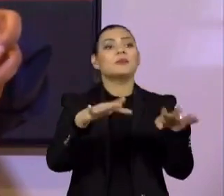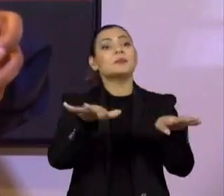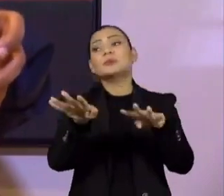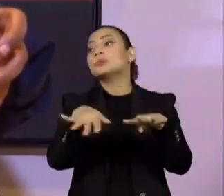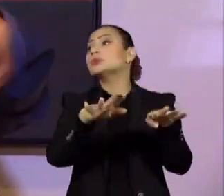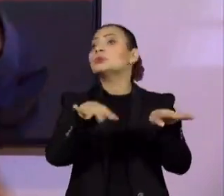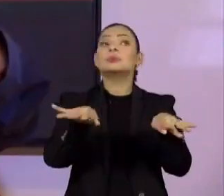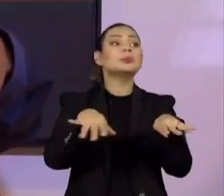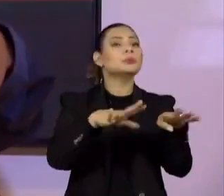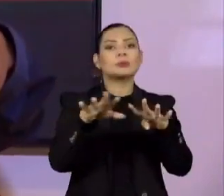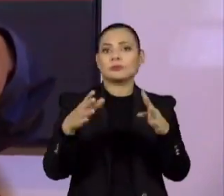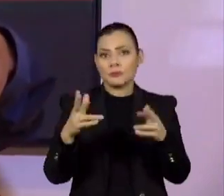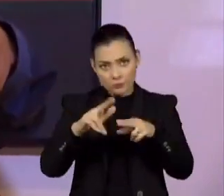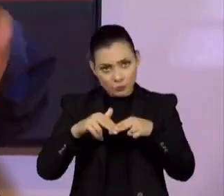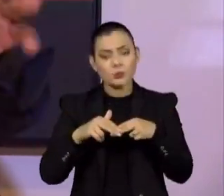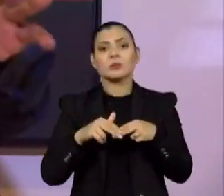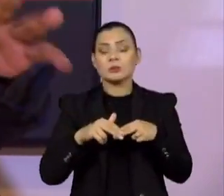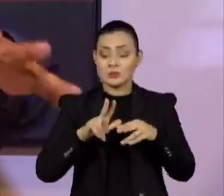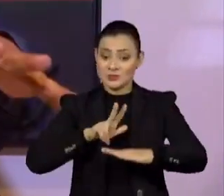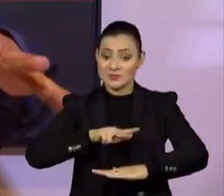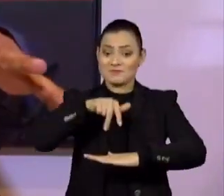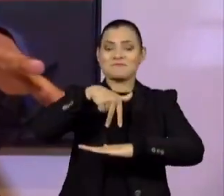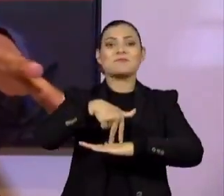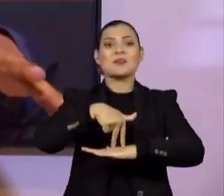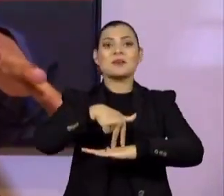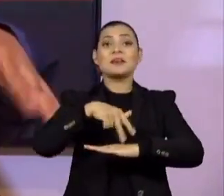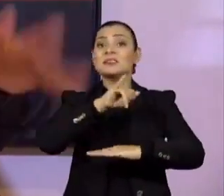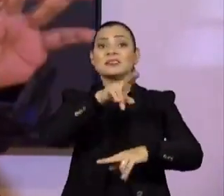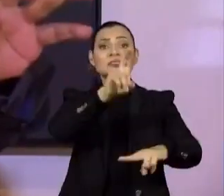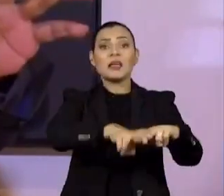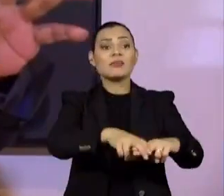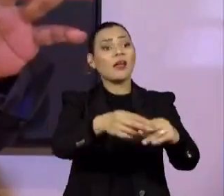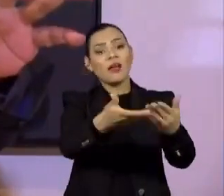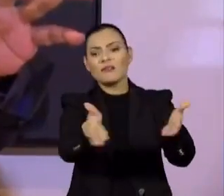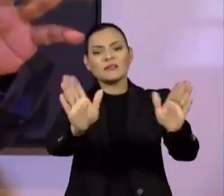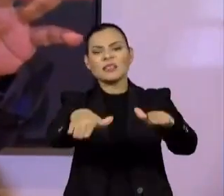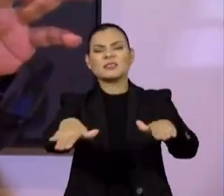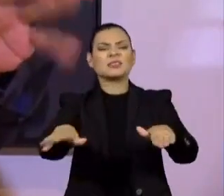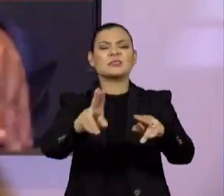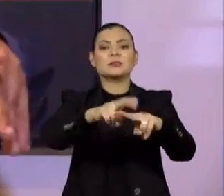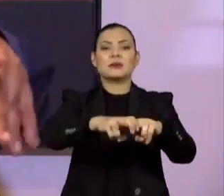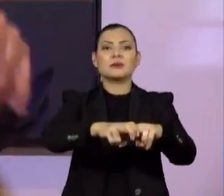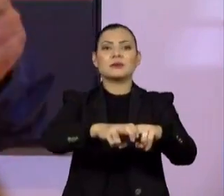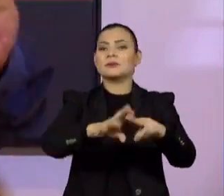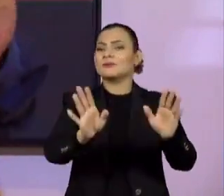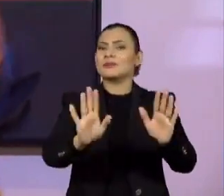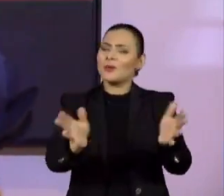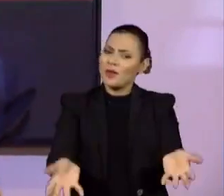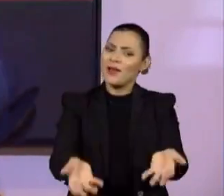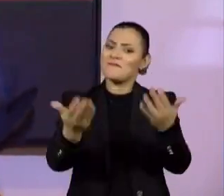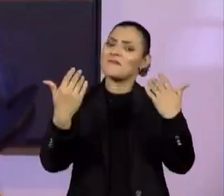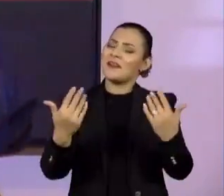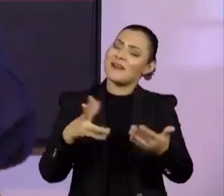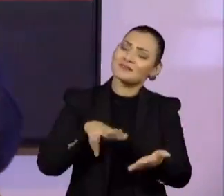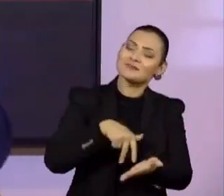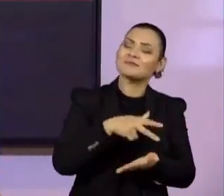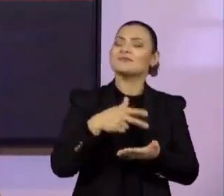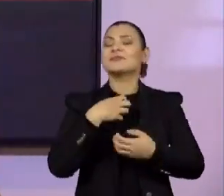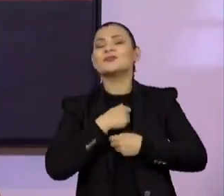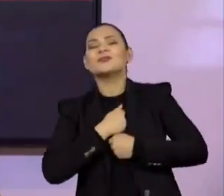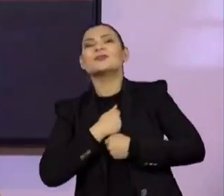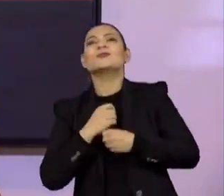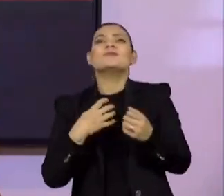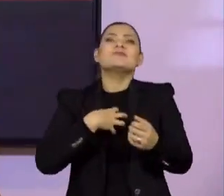Então, no palco, se você manda sentar, senta, se manda levantar, lê, levanta. Então, é uma coisa assim.